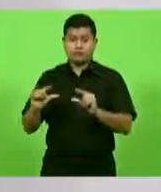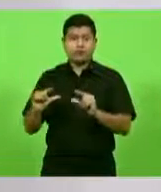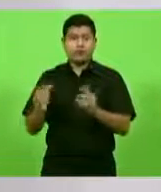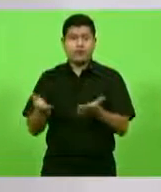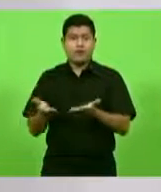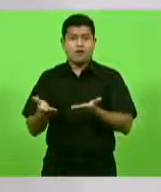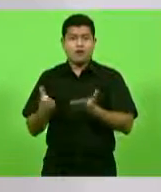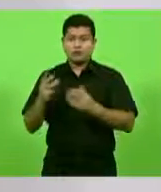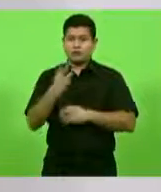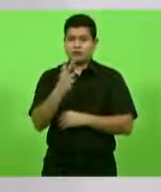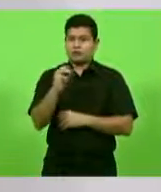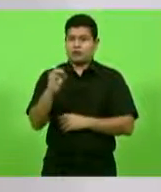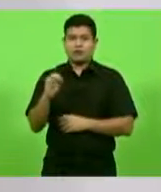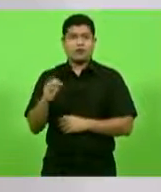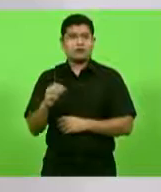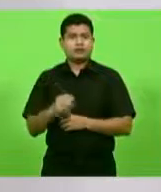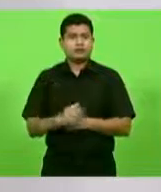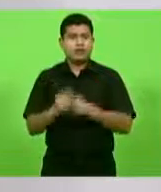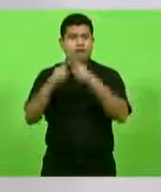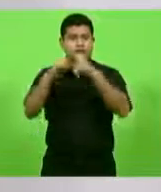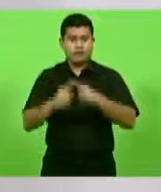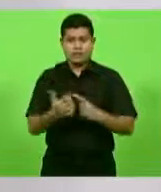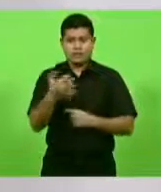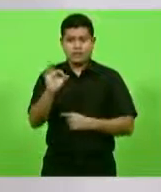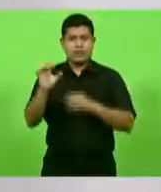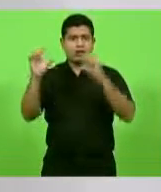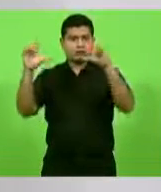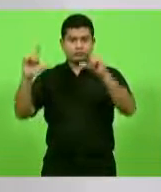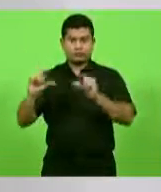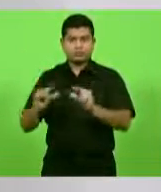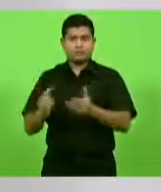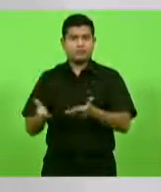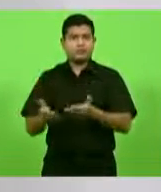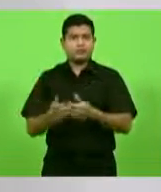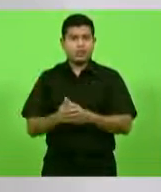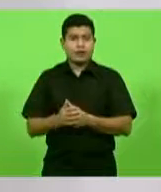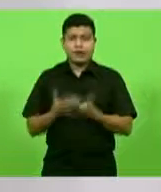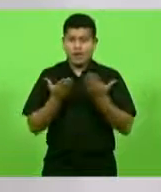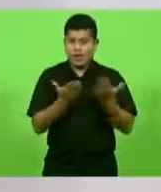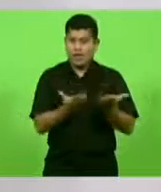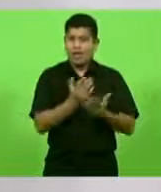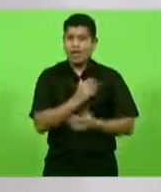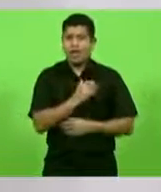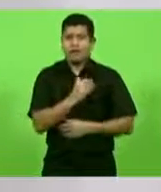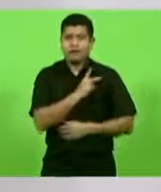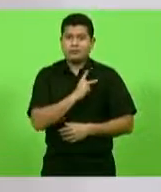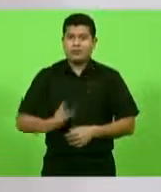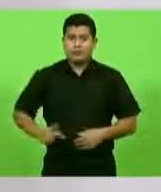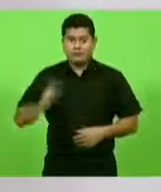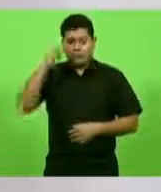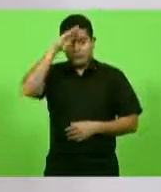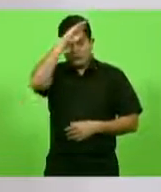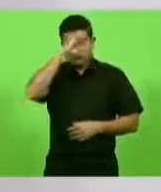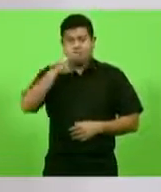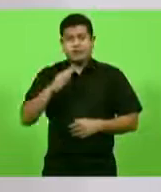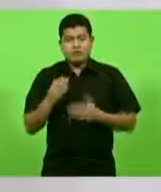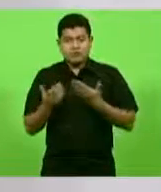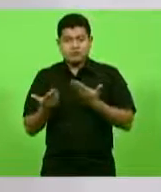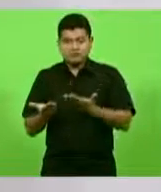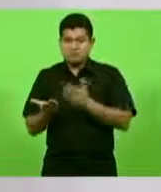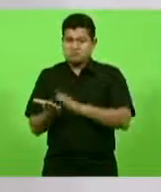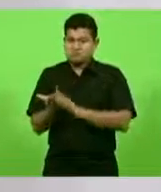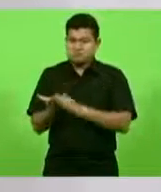próprio presidente da República, Jair Bolsonaro, elogiou João Rodrigues pela forma como ele